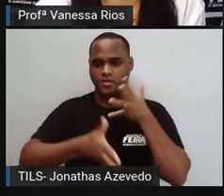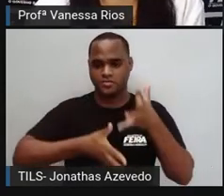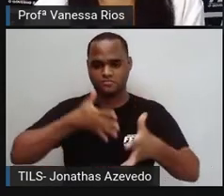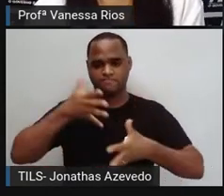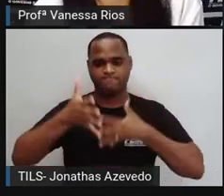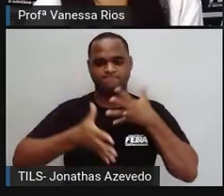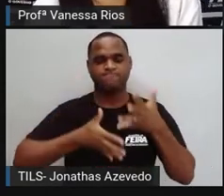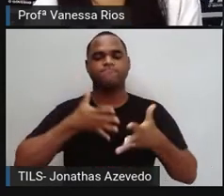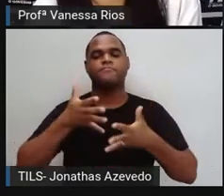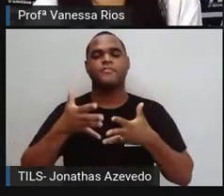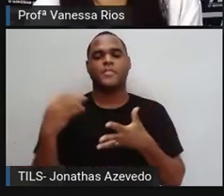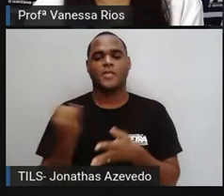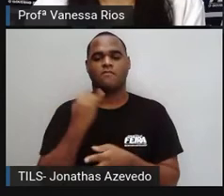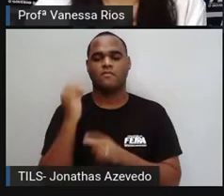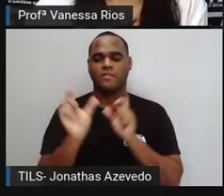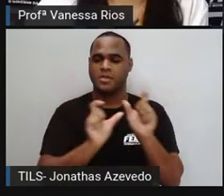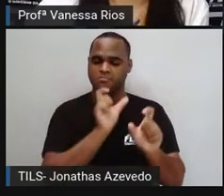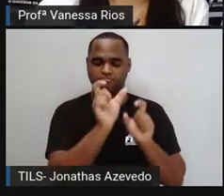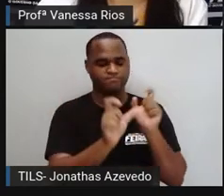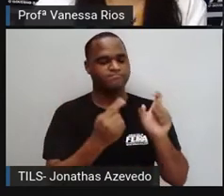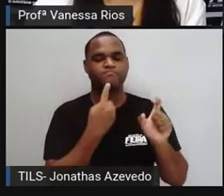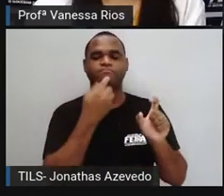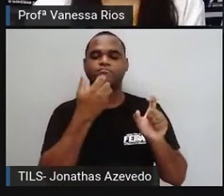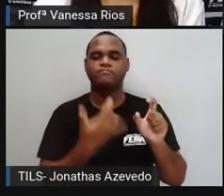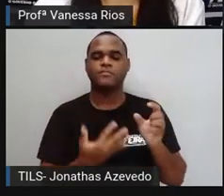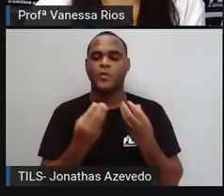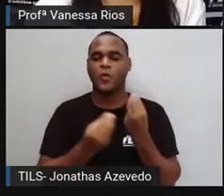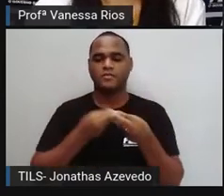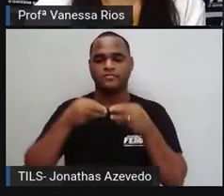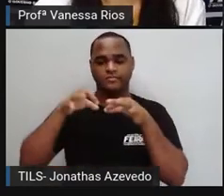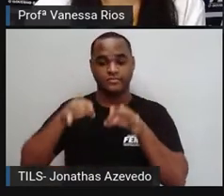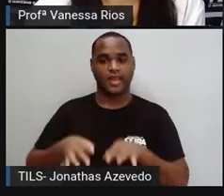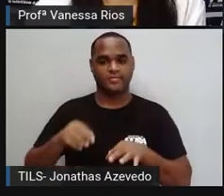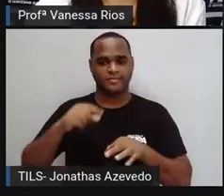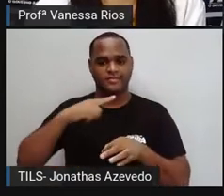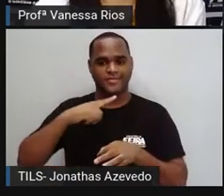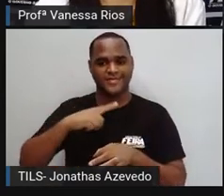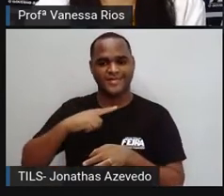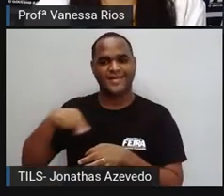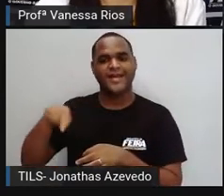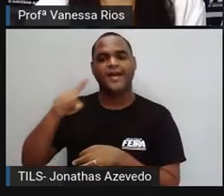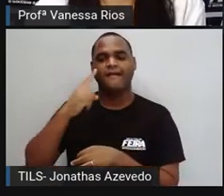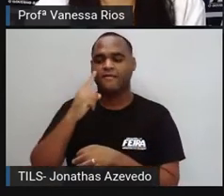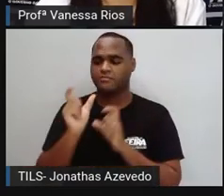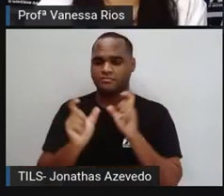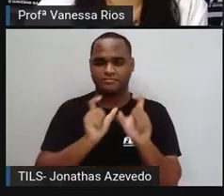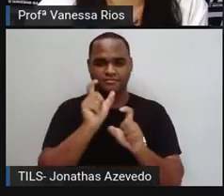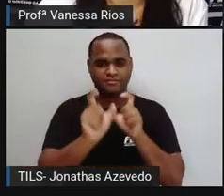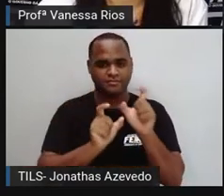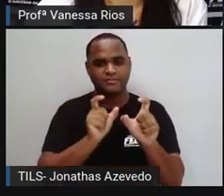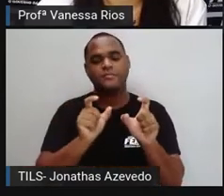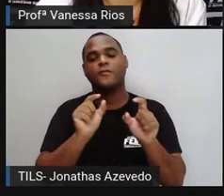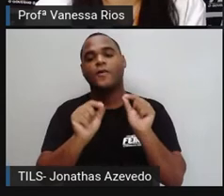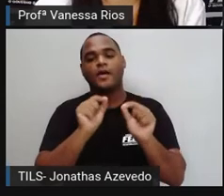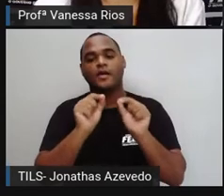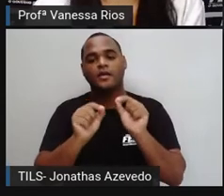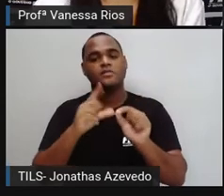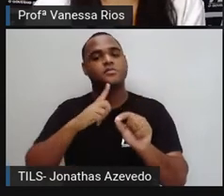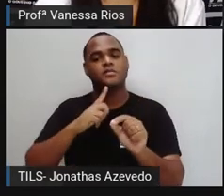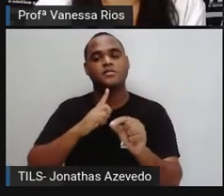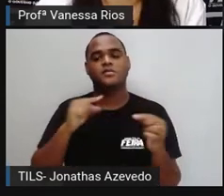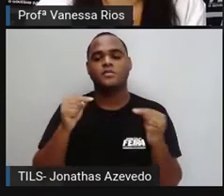envolver as palavras de forma correta, de forma que essas palavras, elas estejam aí